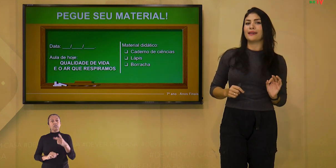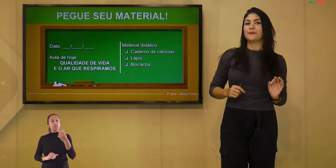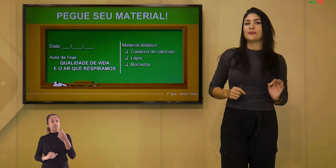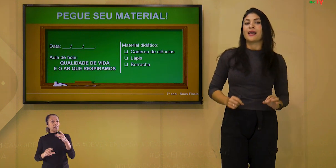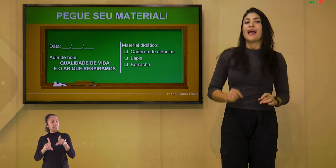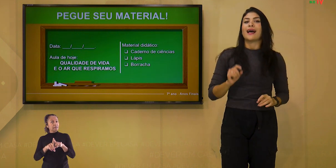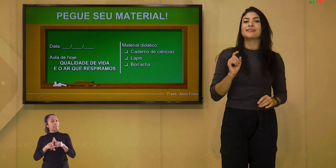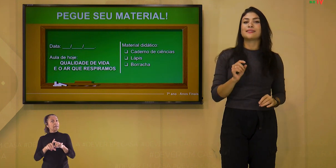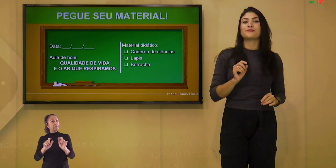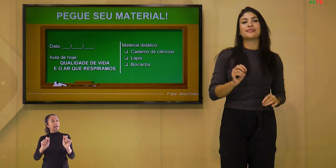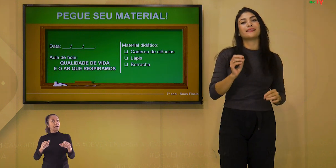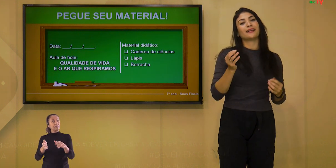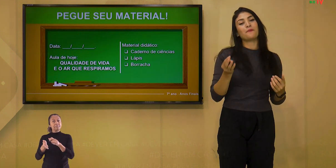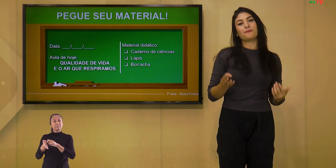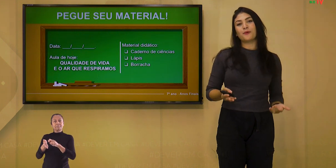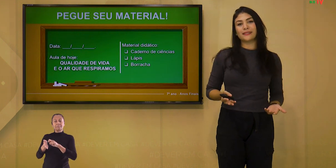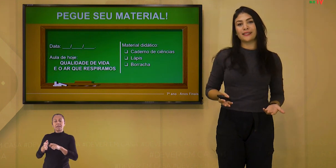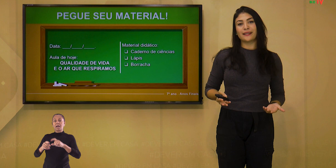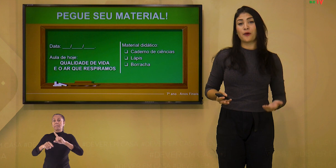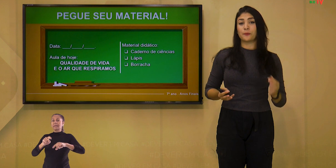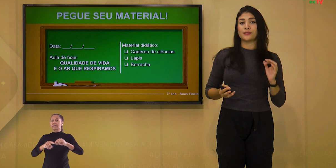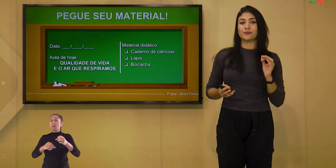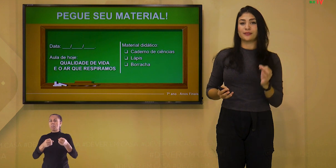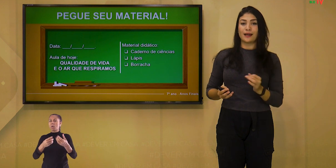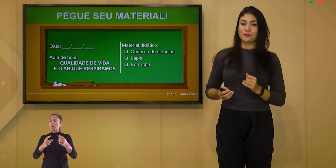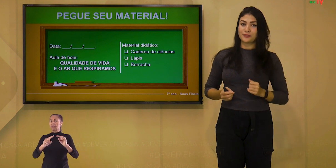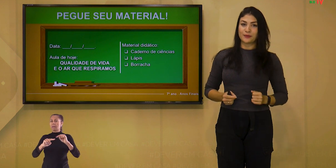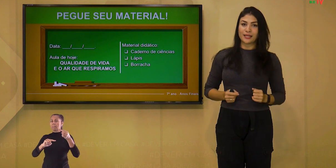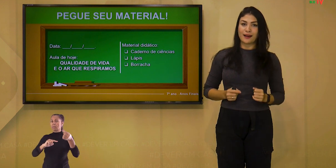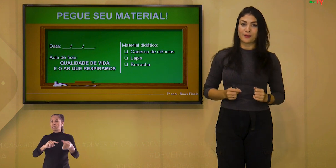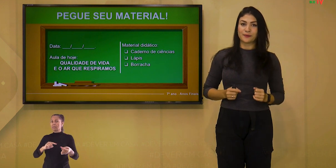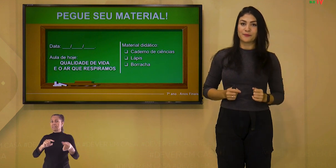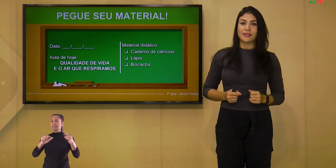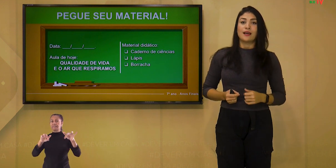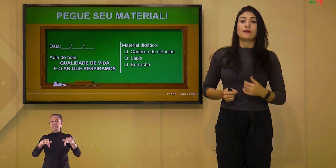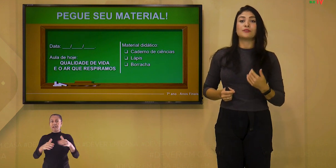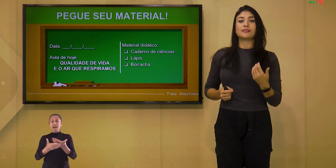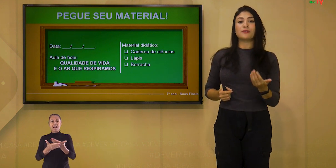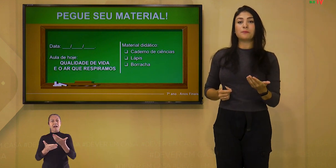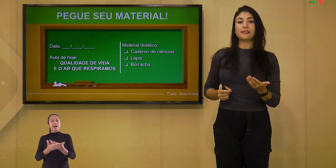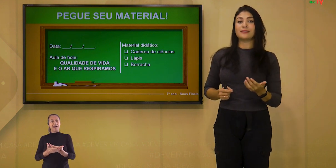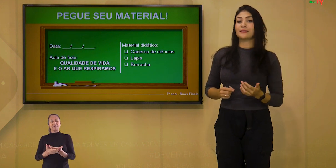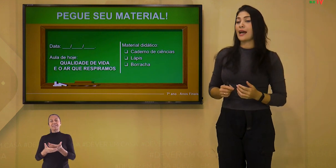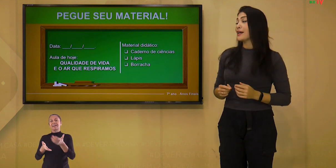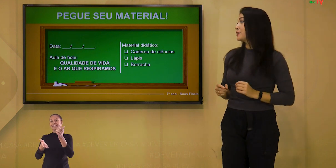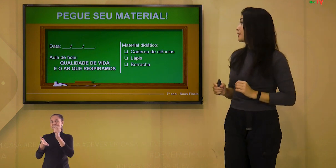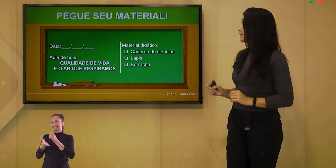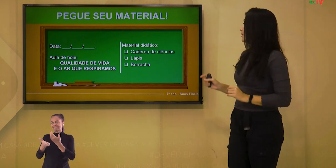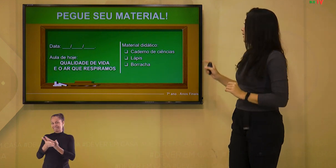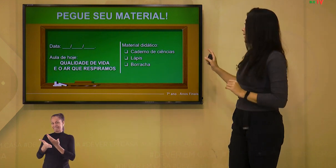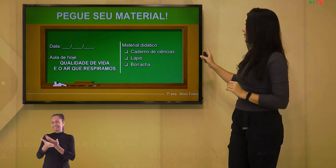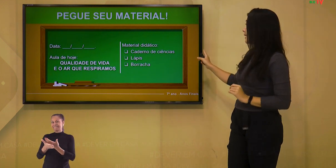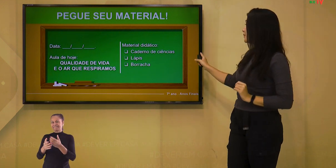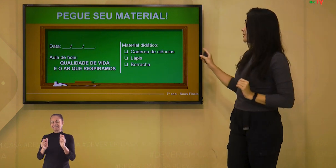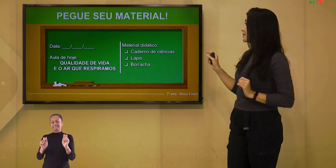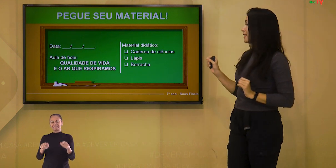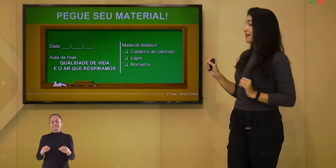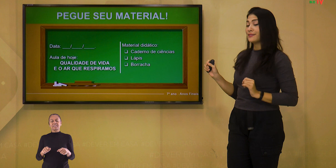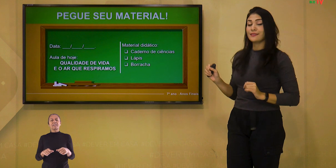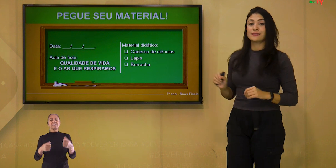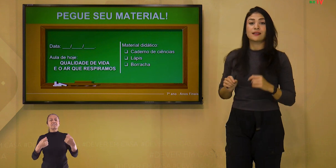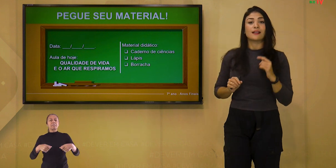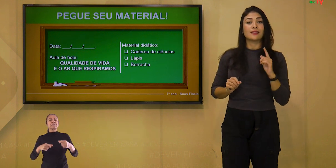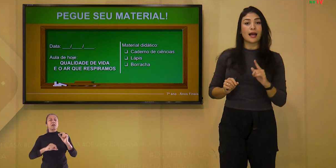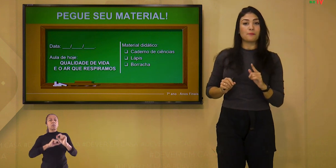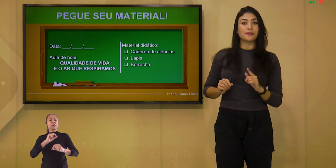também. Assim você terá um bom material para estudar ao final da aula. Você vai precisar de caderno de